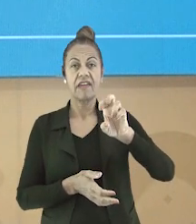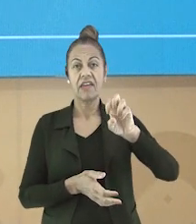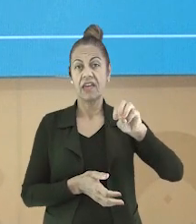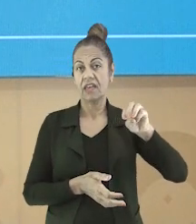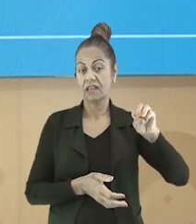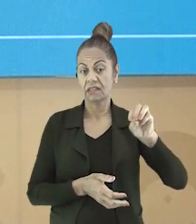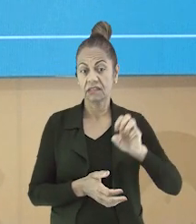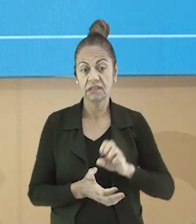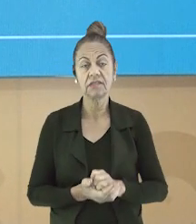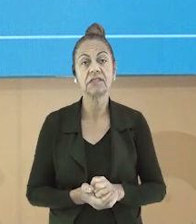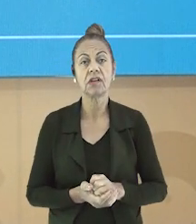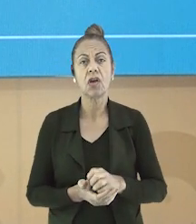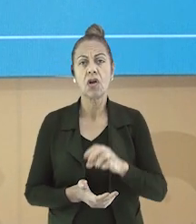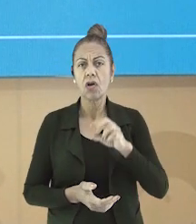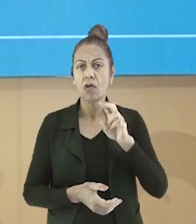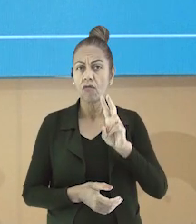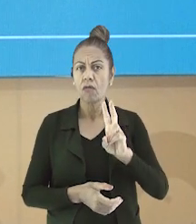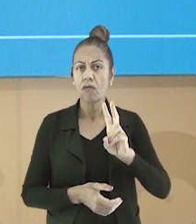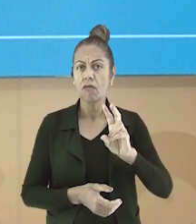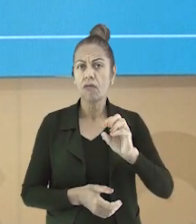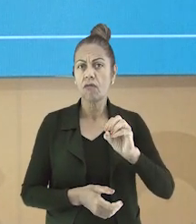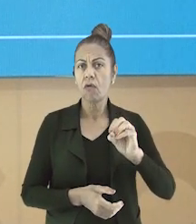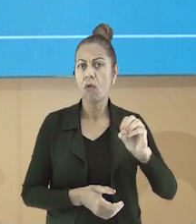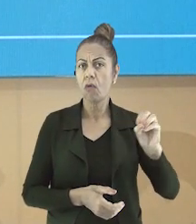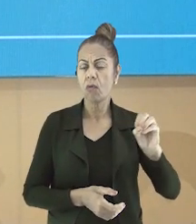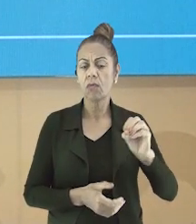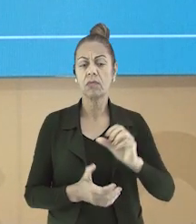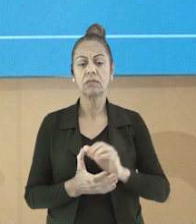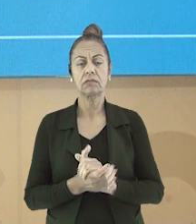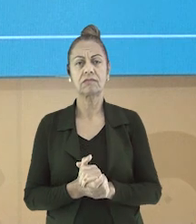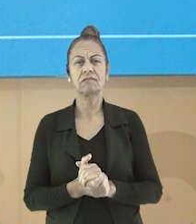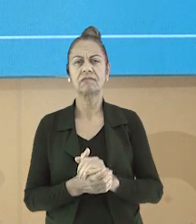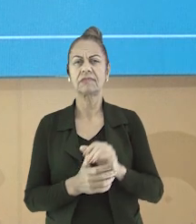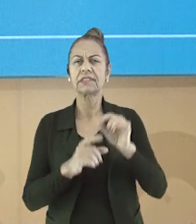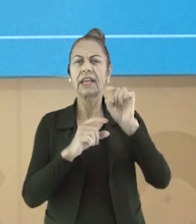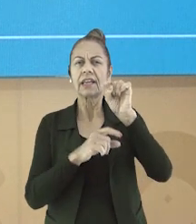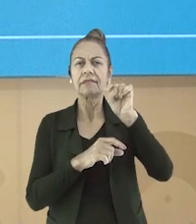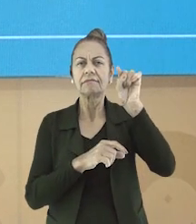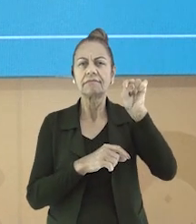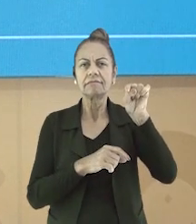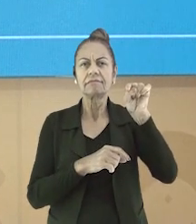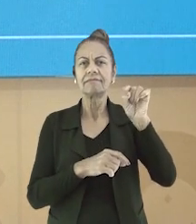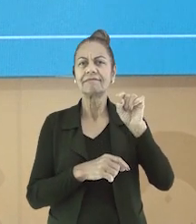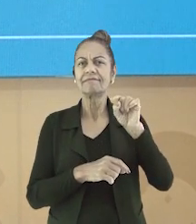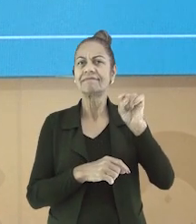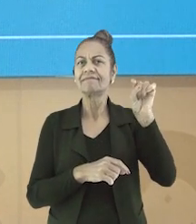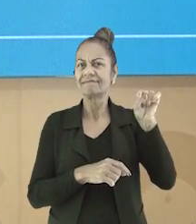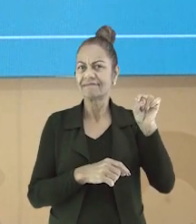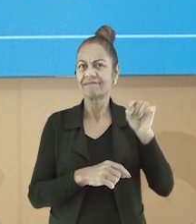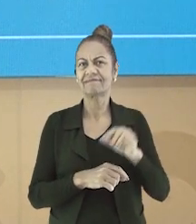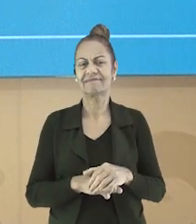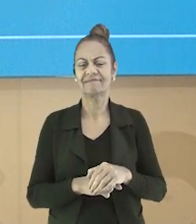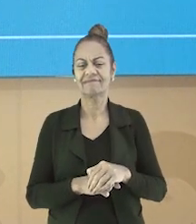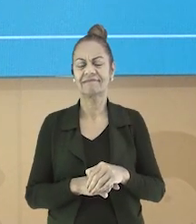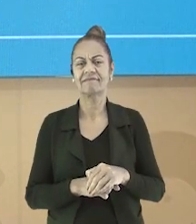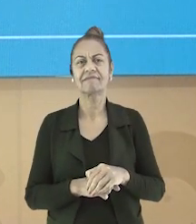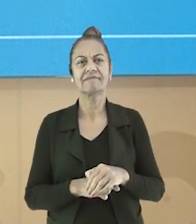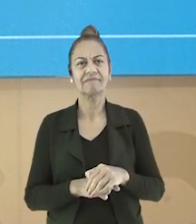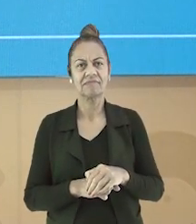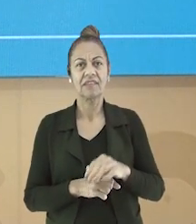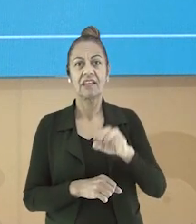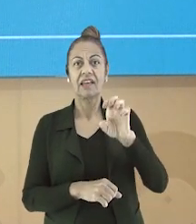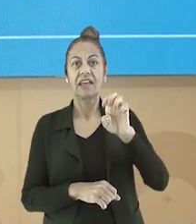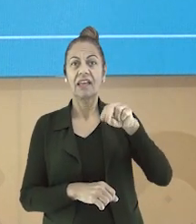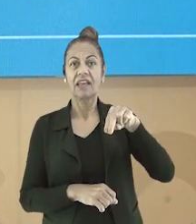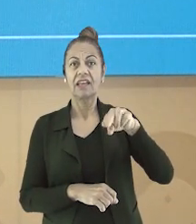Vem, vou, enjou, lém. Percebam o acento circunflexo em cima das palavras. E depois.